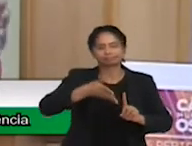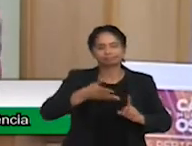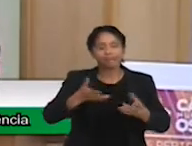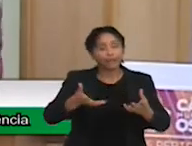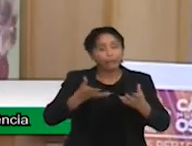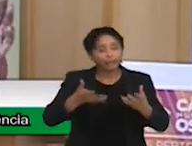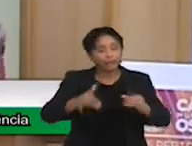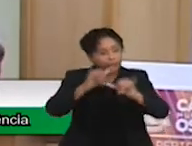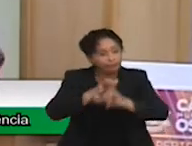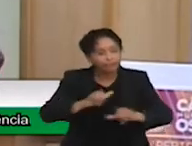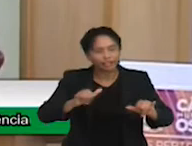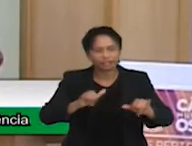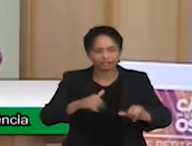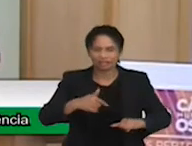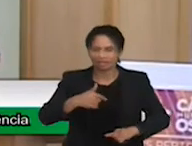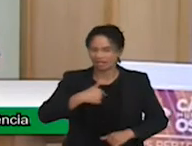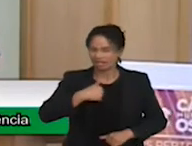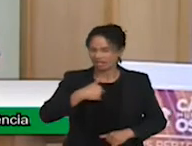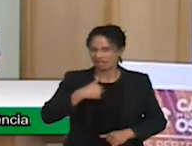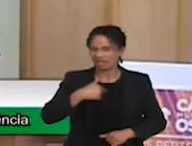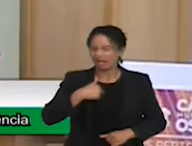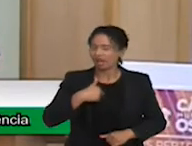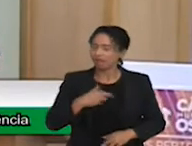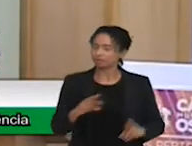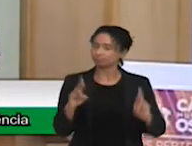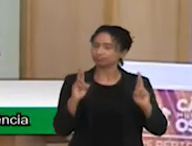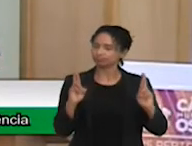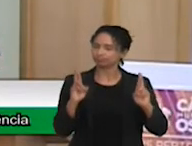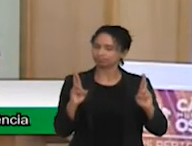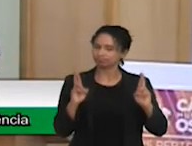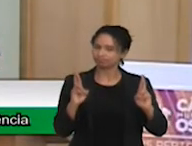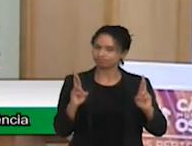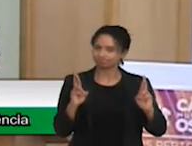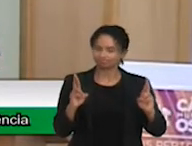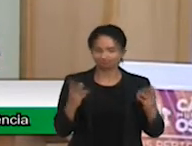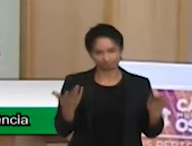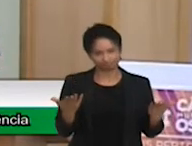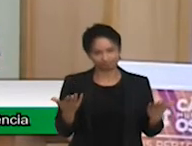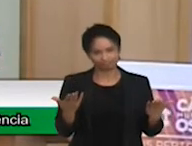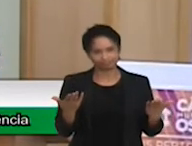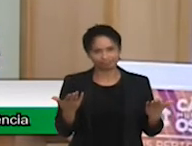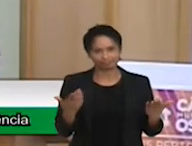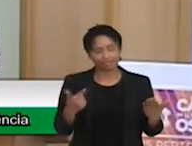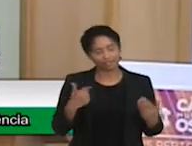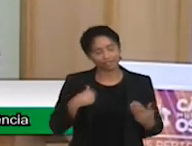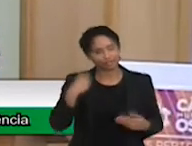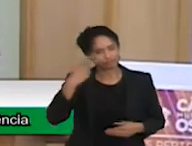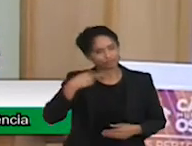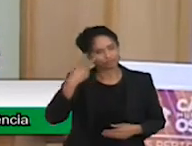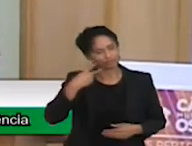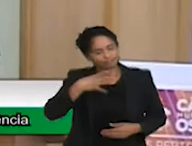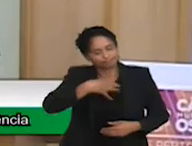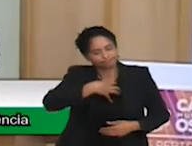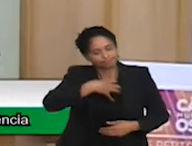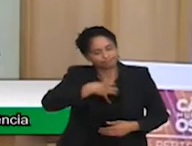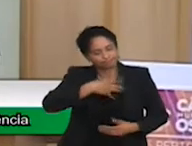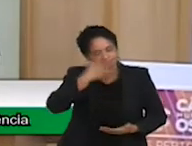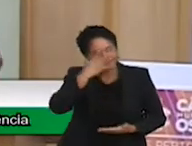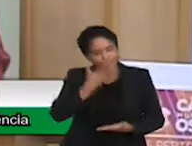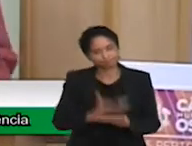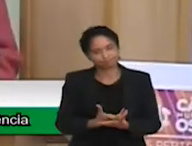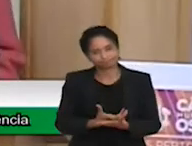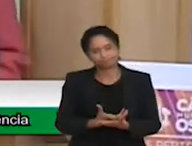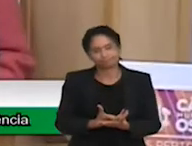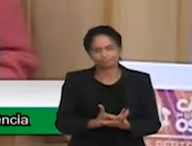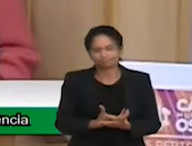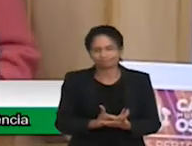sou pessimista, eu sou otimista. Por isso que eu permaneço como vereadora, apesar desse sentimento de frustração. Porque eu acho que,